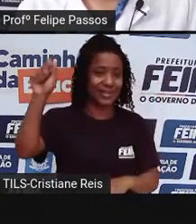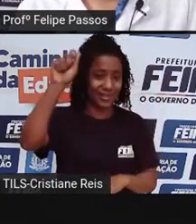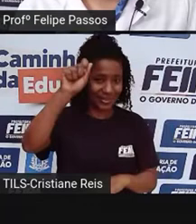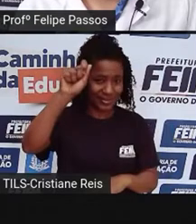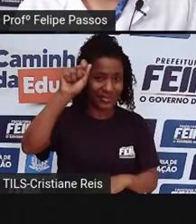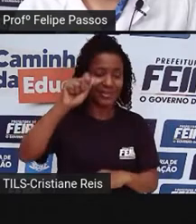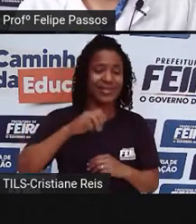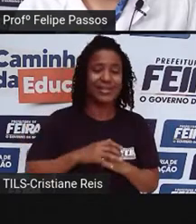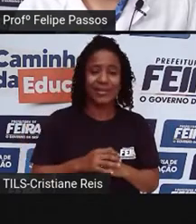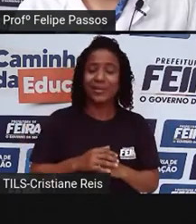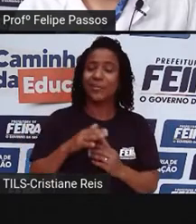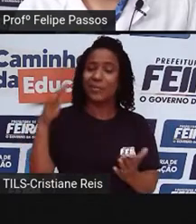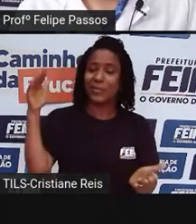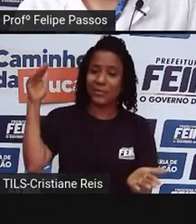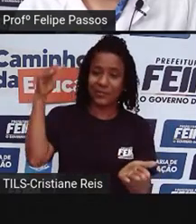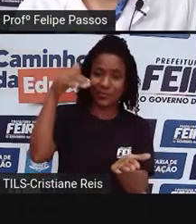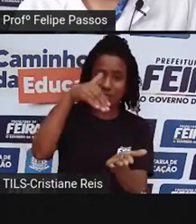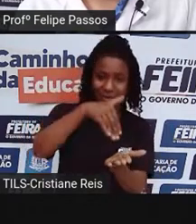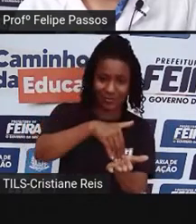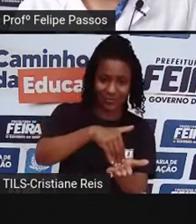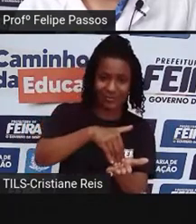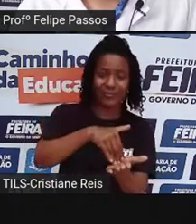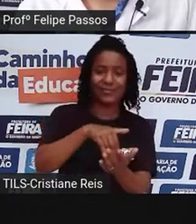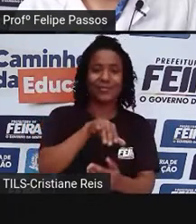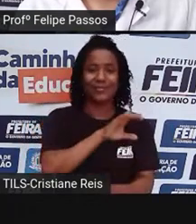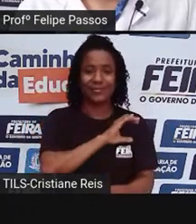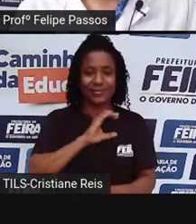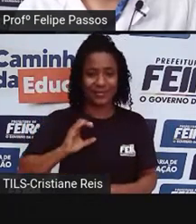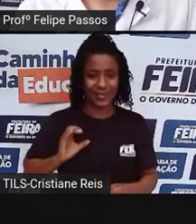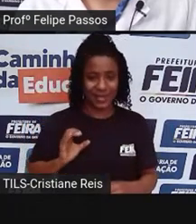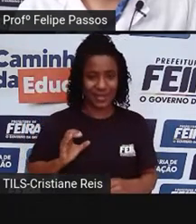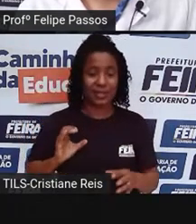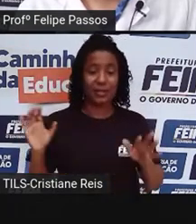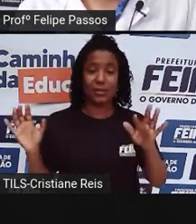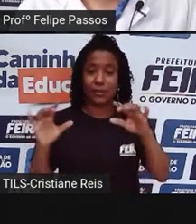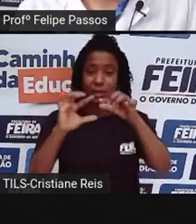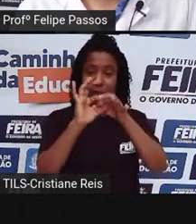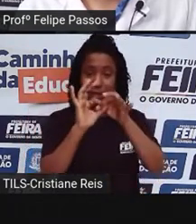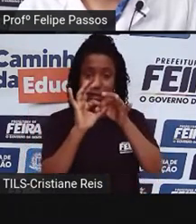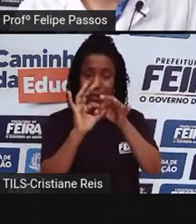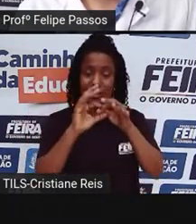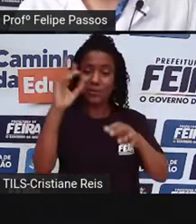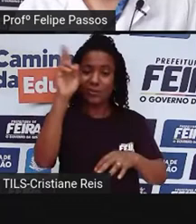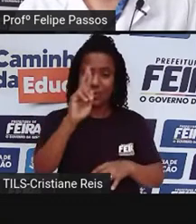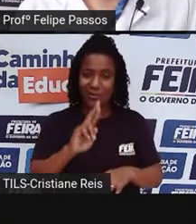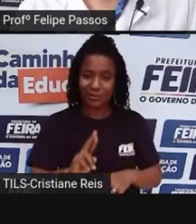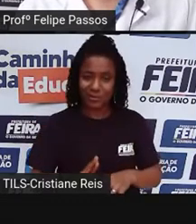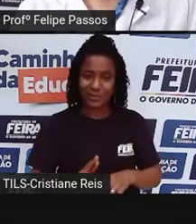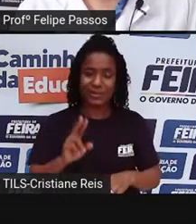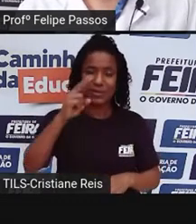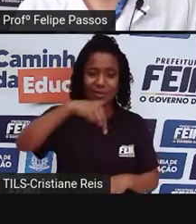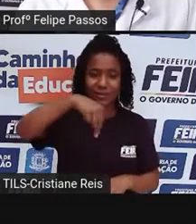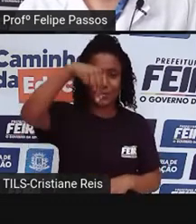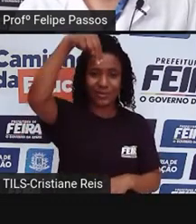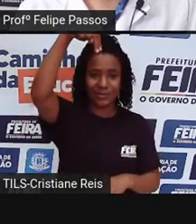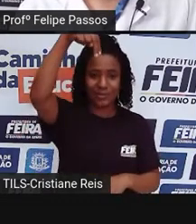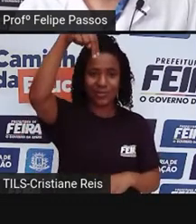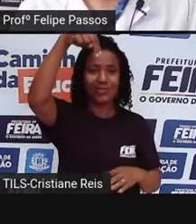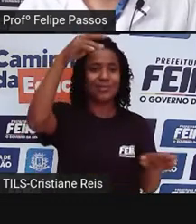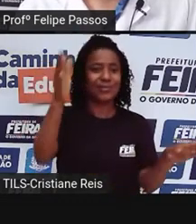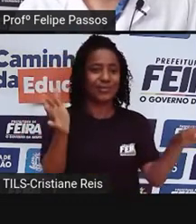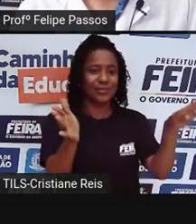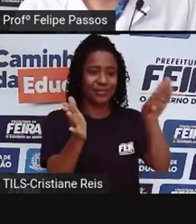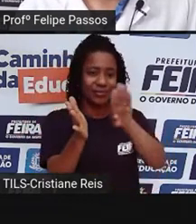no mapa onde o Canadá se conecta com a Rússia, a gente passou lá pelo norte e chegamos